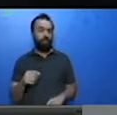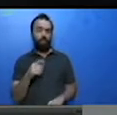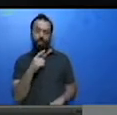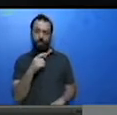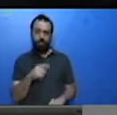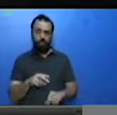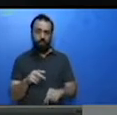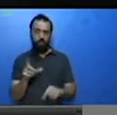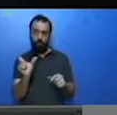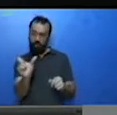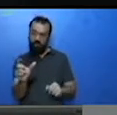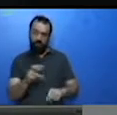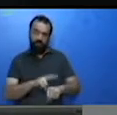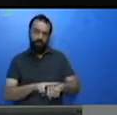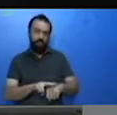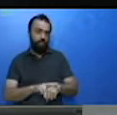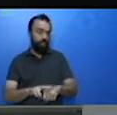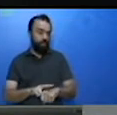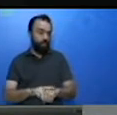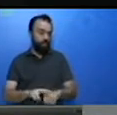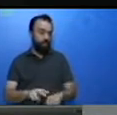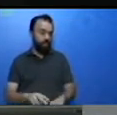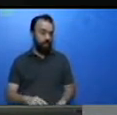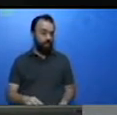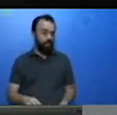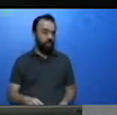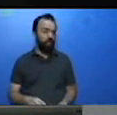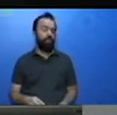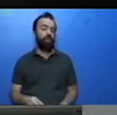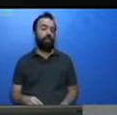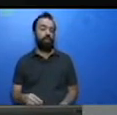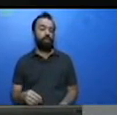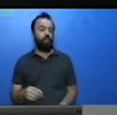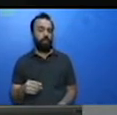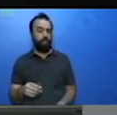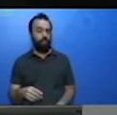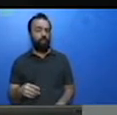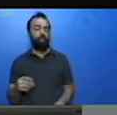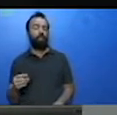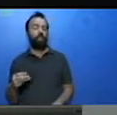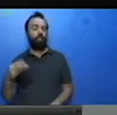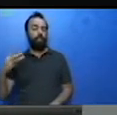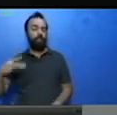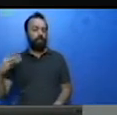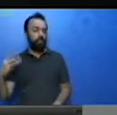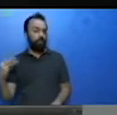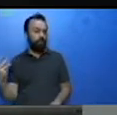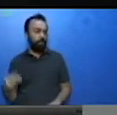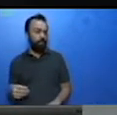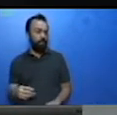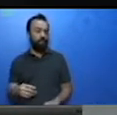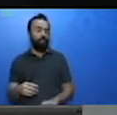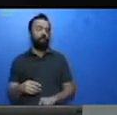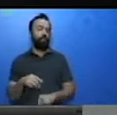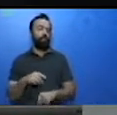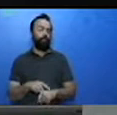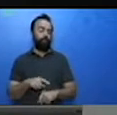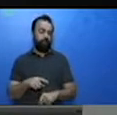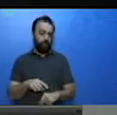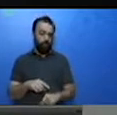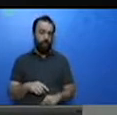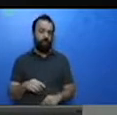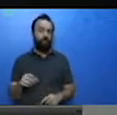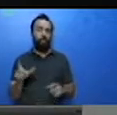terceiro, temos os termos O, Lô, que está referindo também o